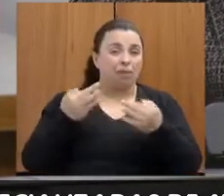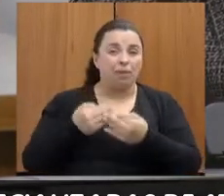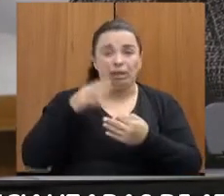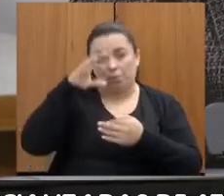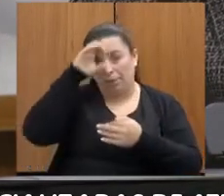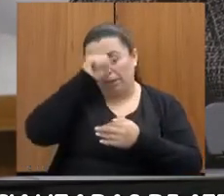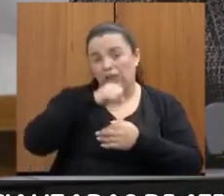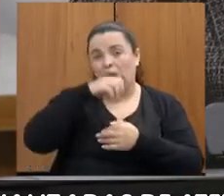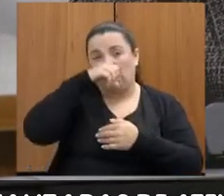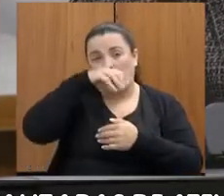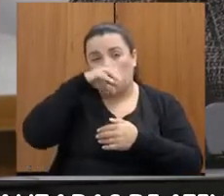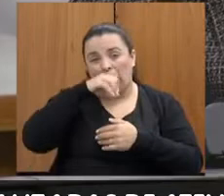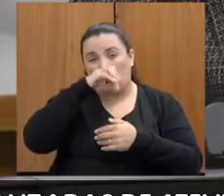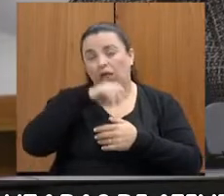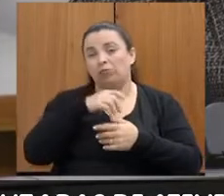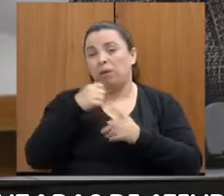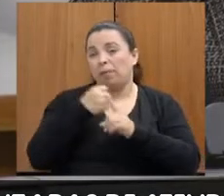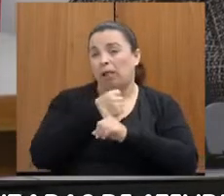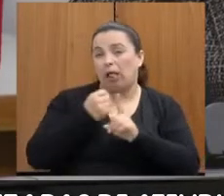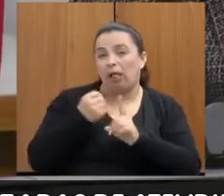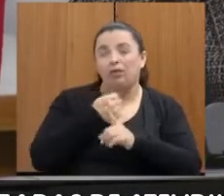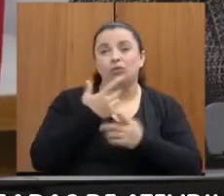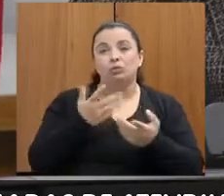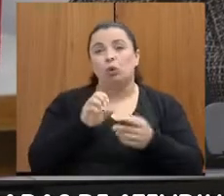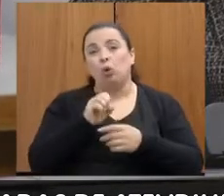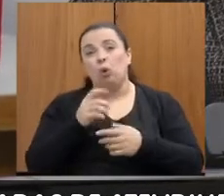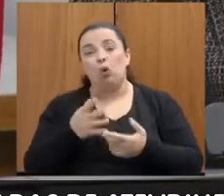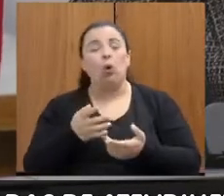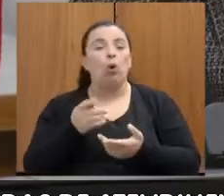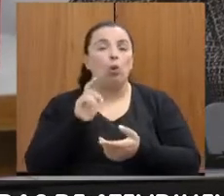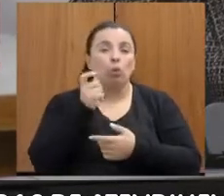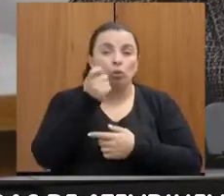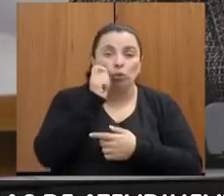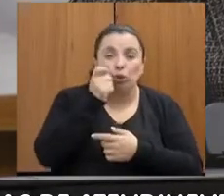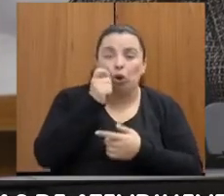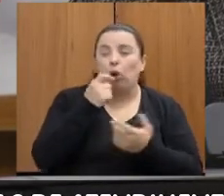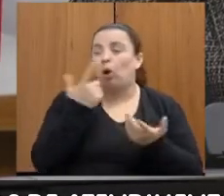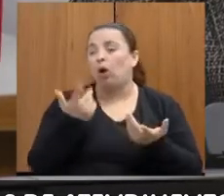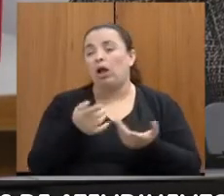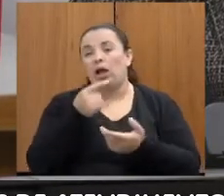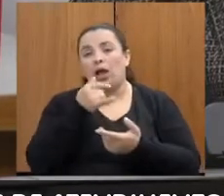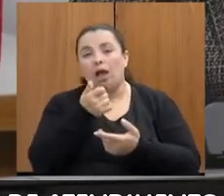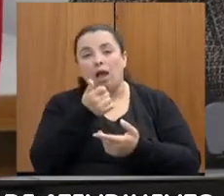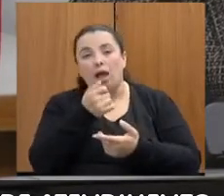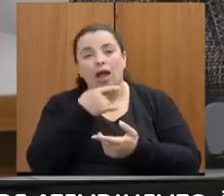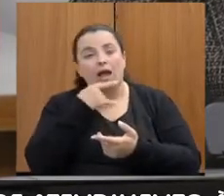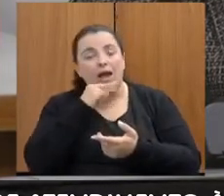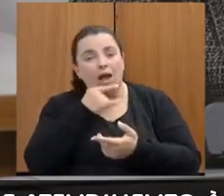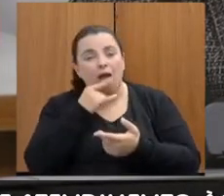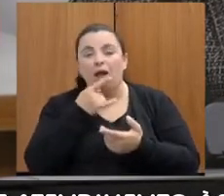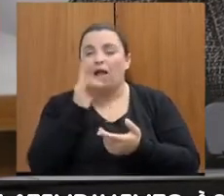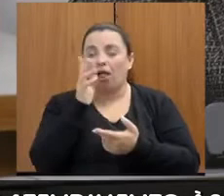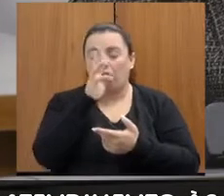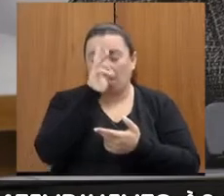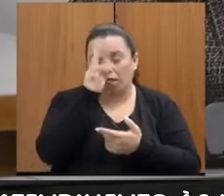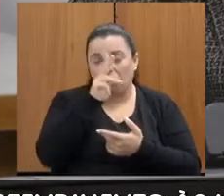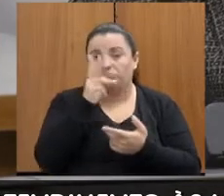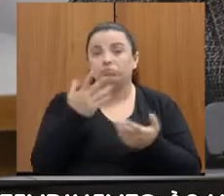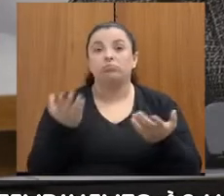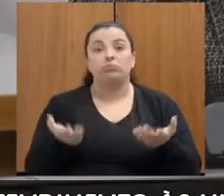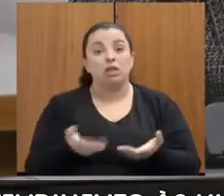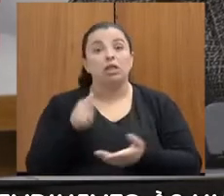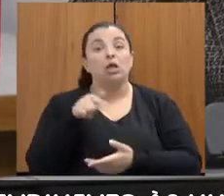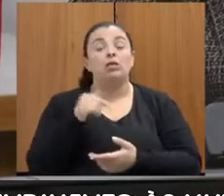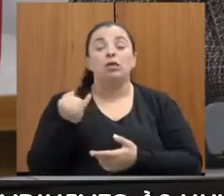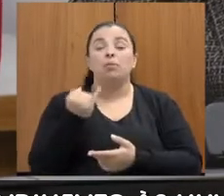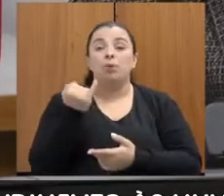questões do tratamento de uso de drogas, do alcoolismo, que está sempre ligado com a violência doméstica, a gente vê demais. Então, eu acho muito importante